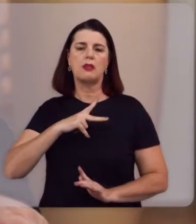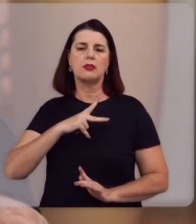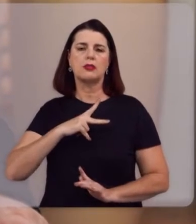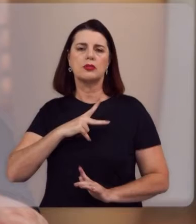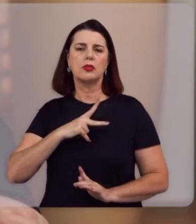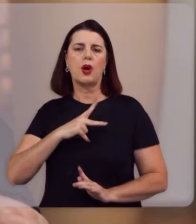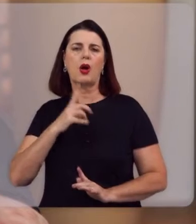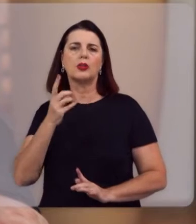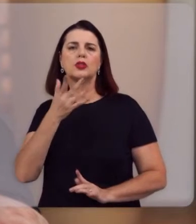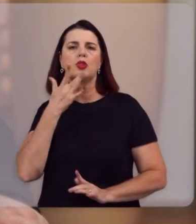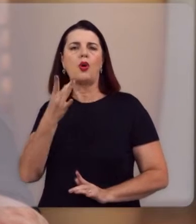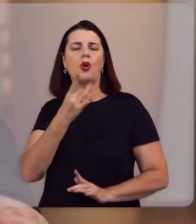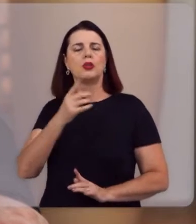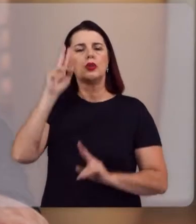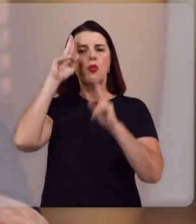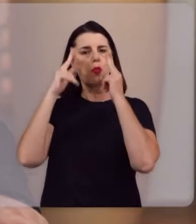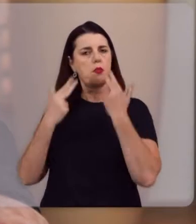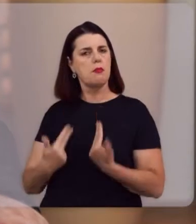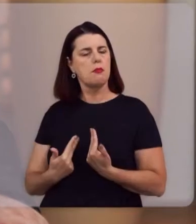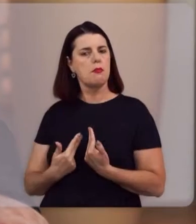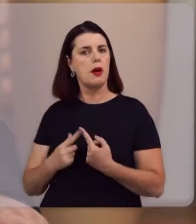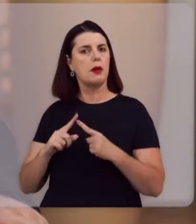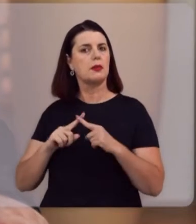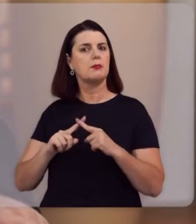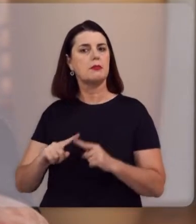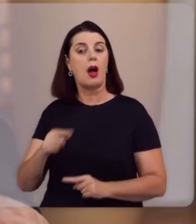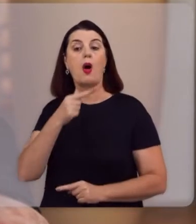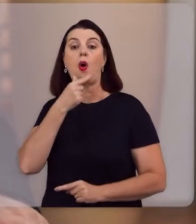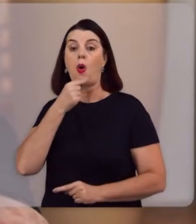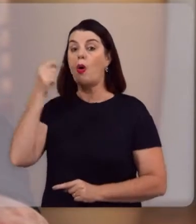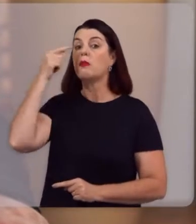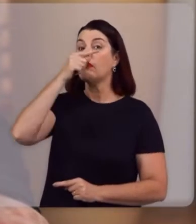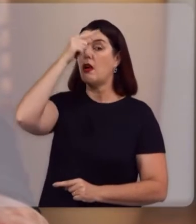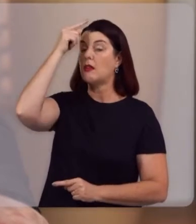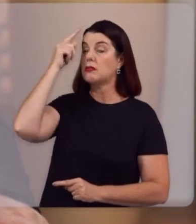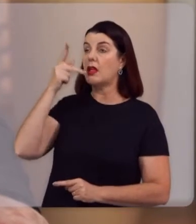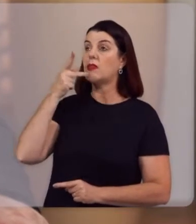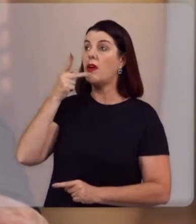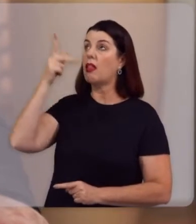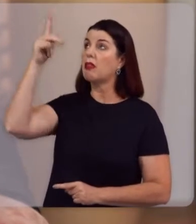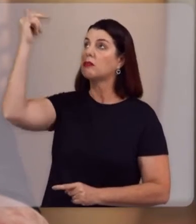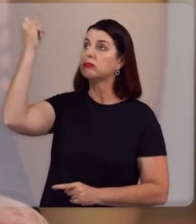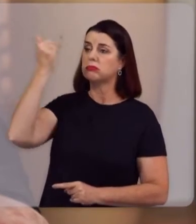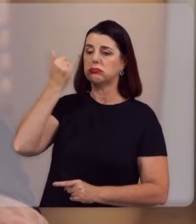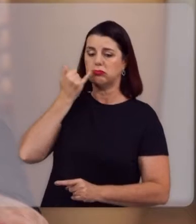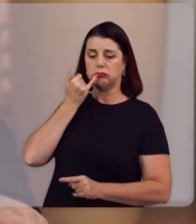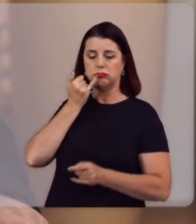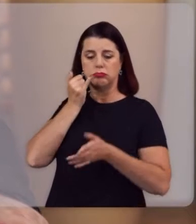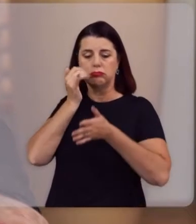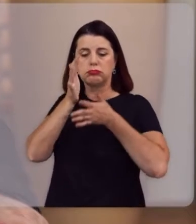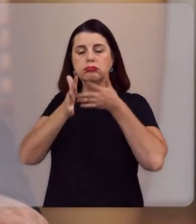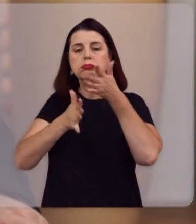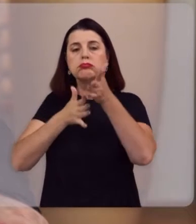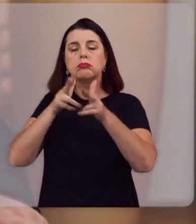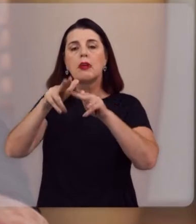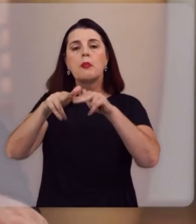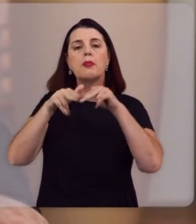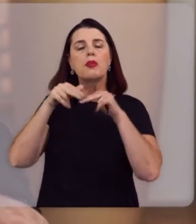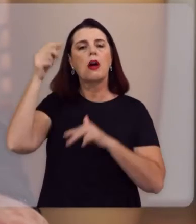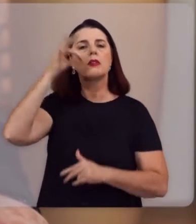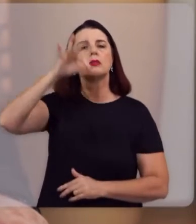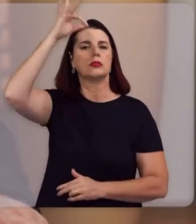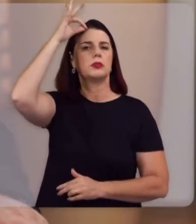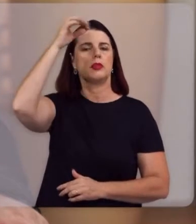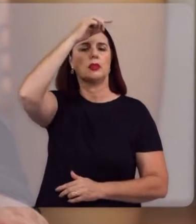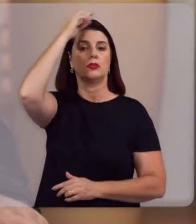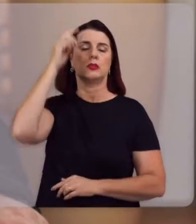ou por elucidação humana. Mas homens santos falaram da parte de Deus, movidos pelo Espírito Santo. Então o